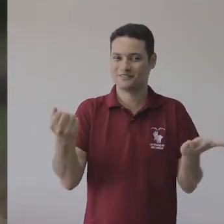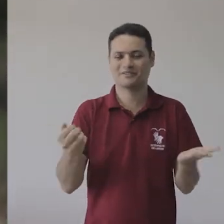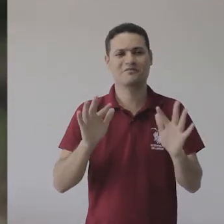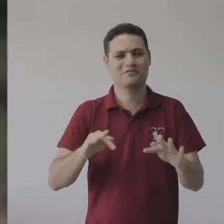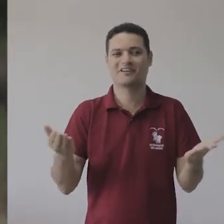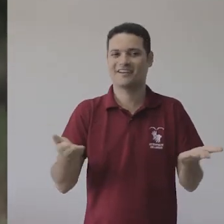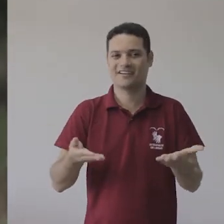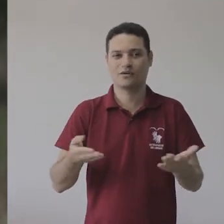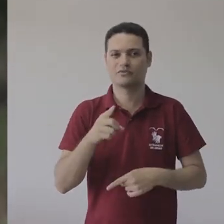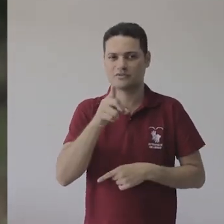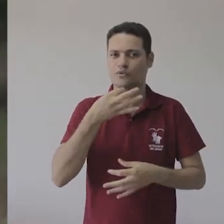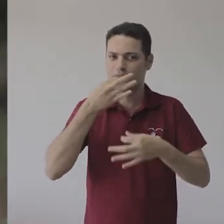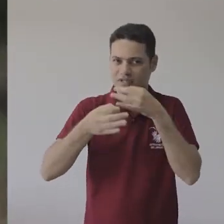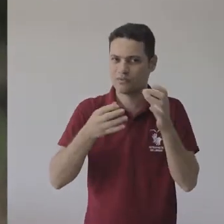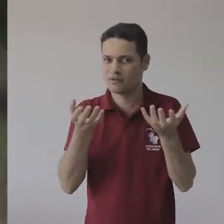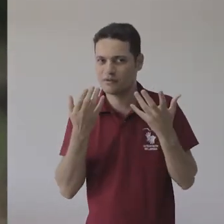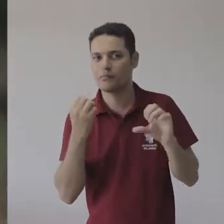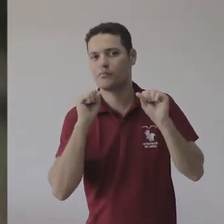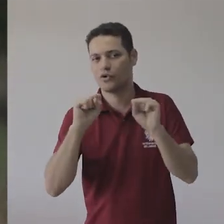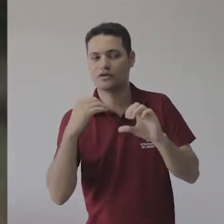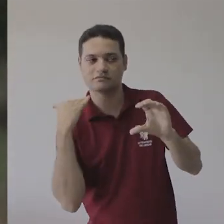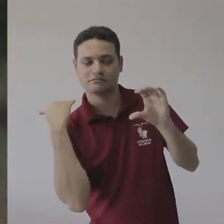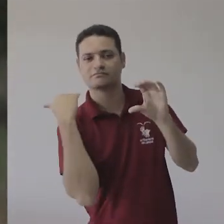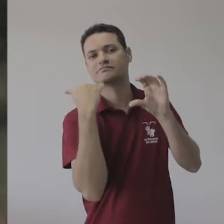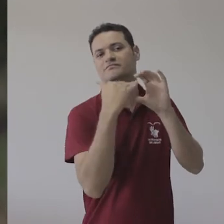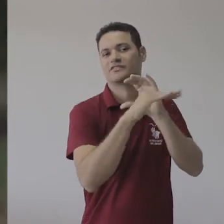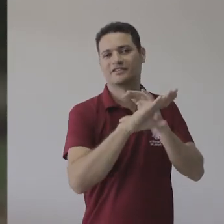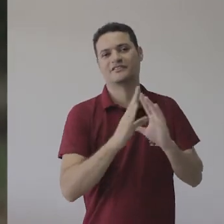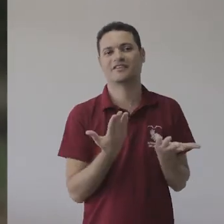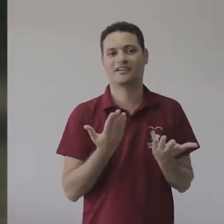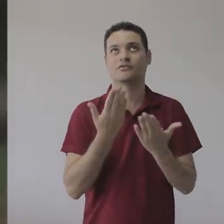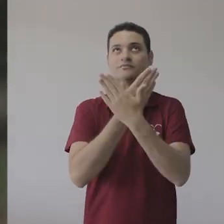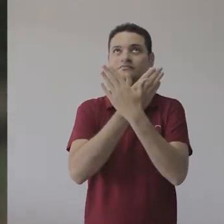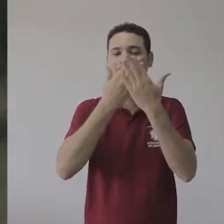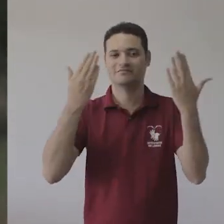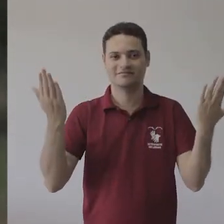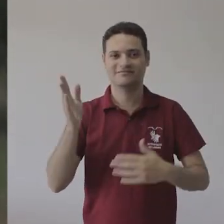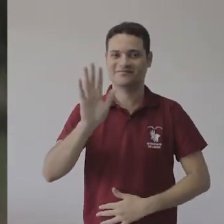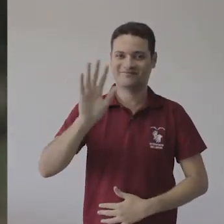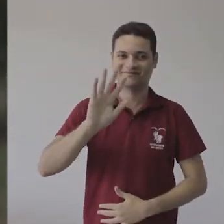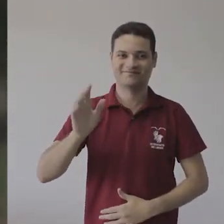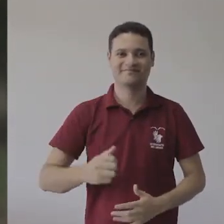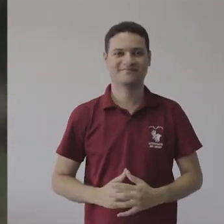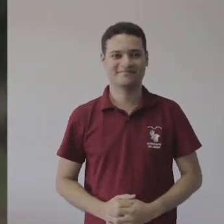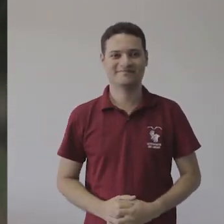de hoje termina aqui. Para enviar sugestões, escreva para tvufes, arroba ufes.br. Até a próxima.